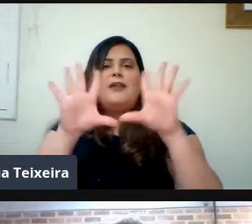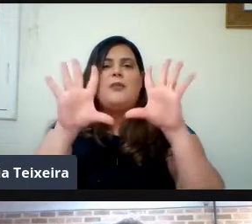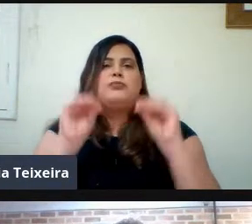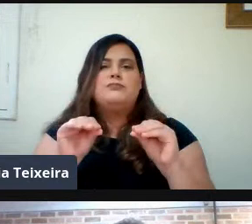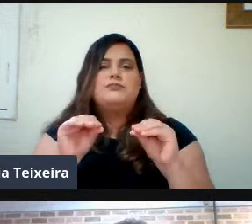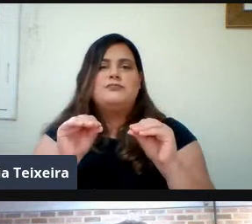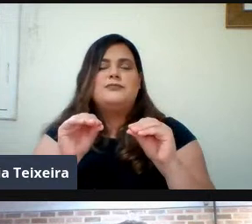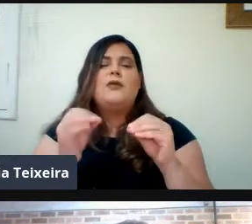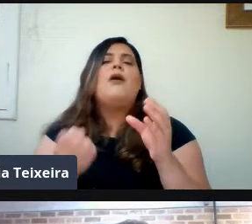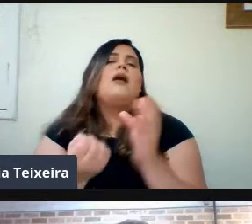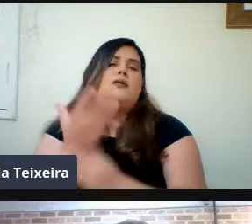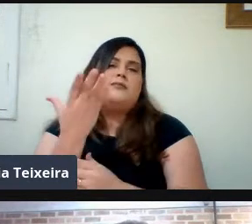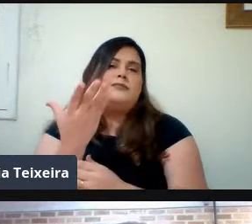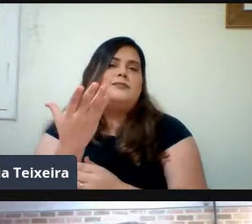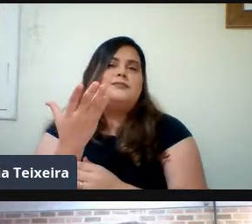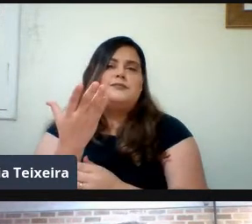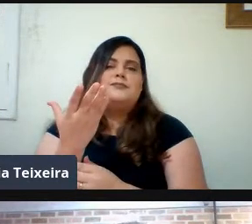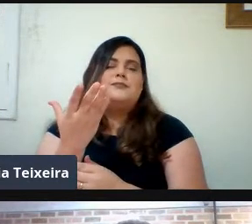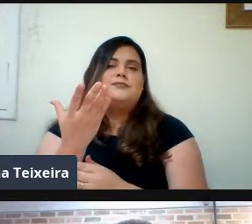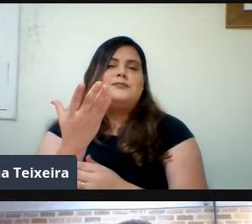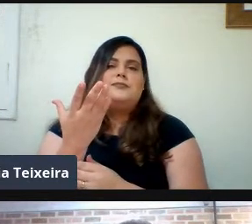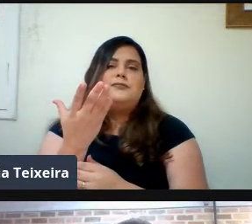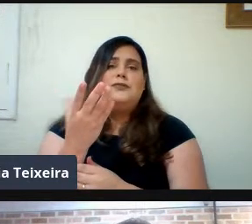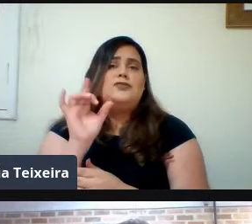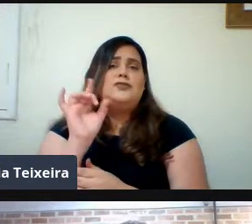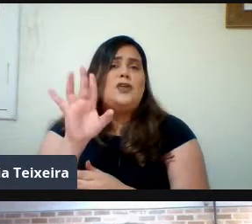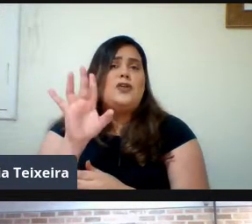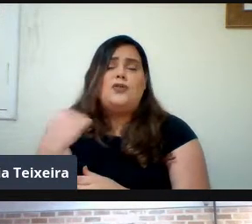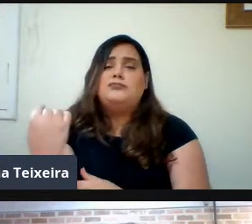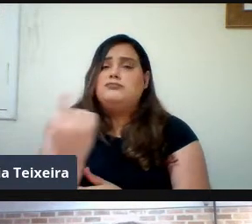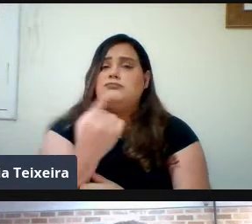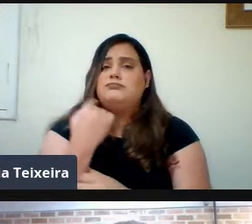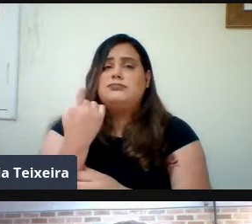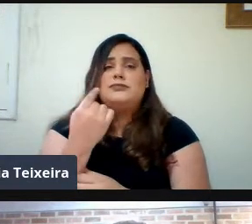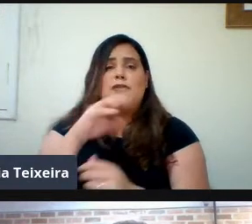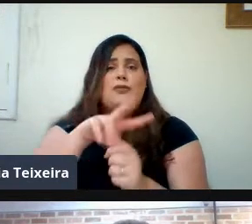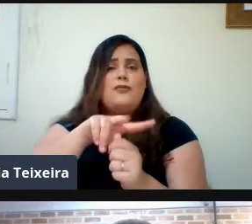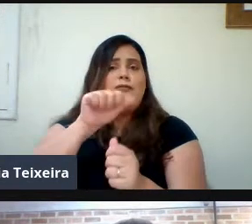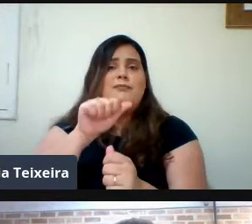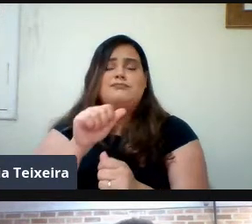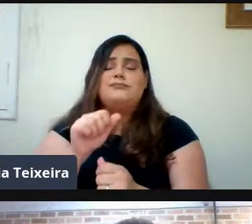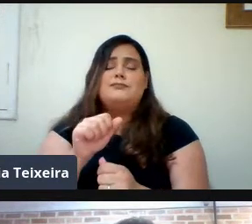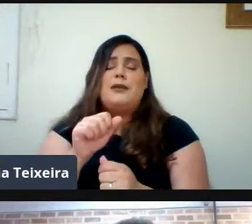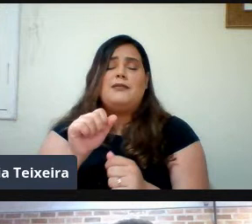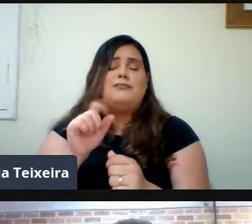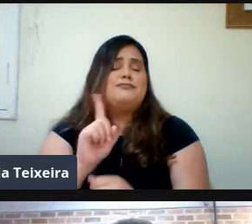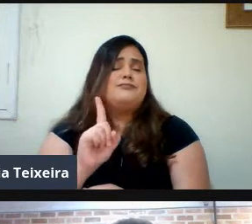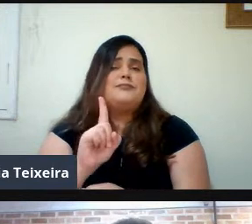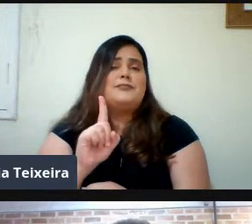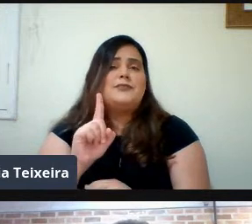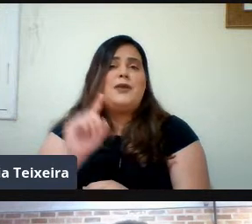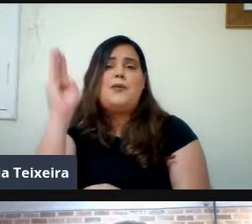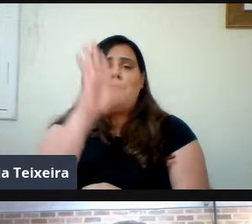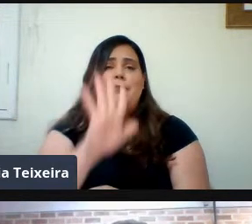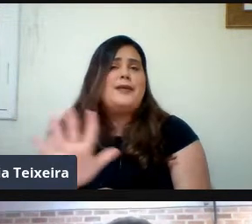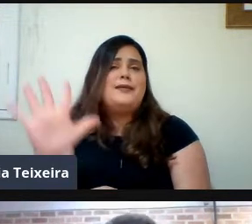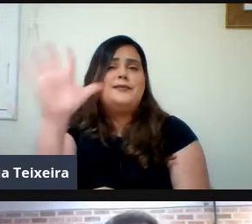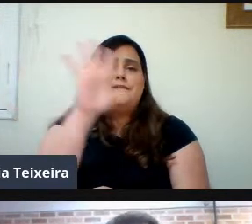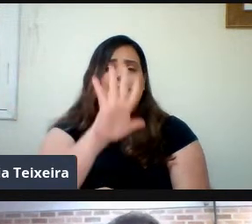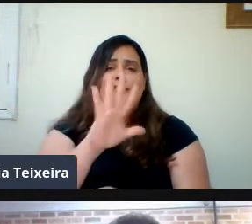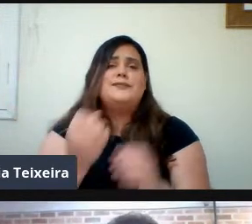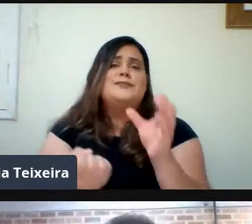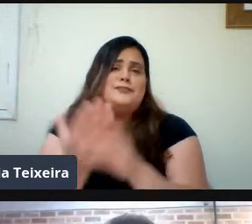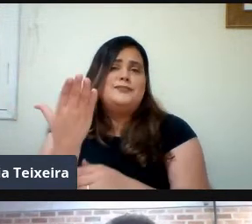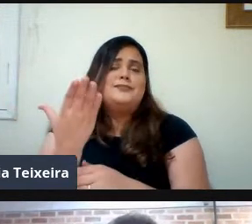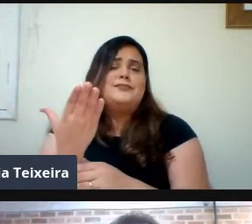Acontece Constantemente Não Só Conosco Da UFAP Mas Com Todo Brasil Nós Temos Trabalhado Em Rede No Brasil inteiro Com